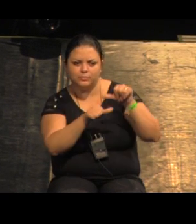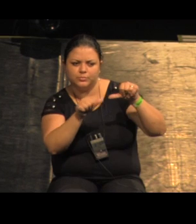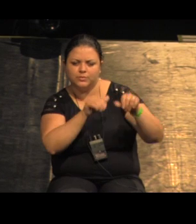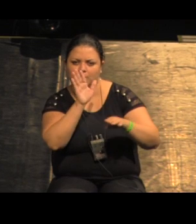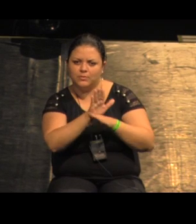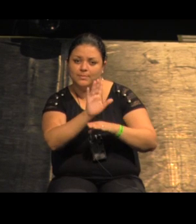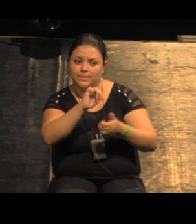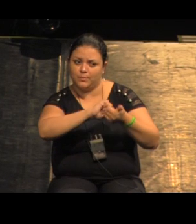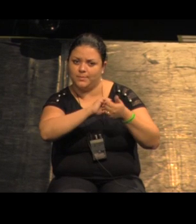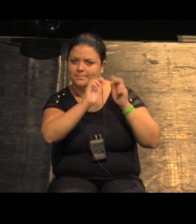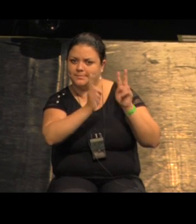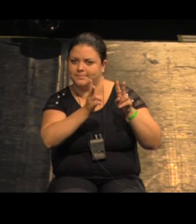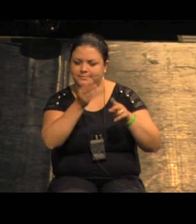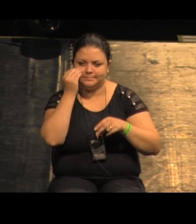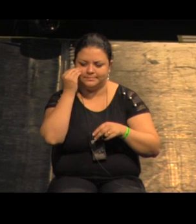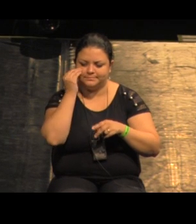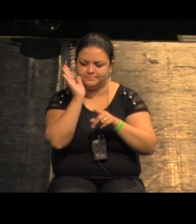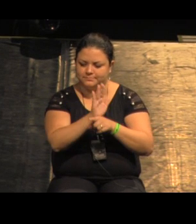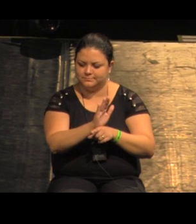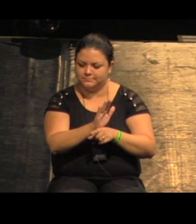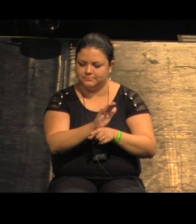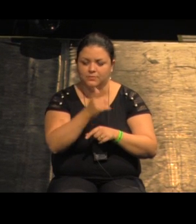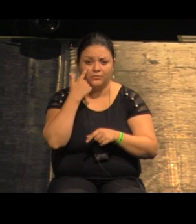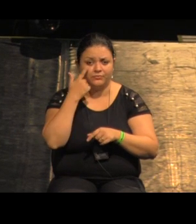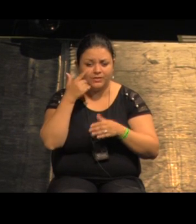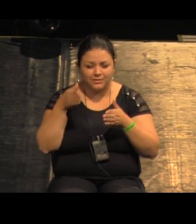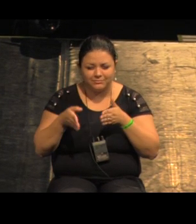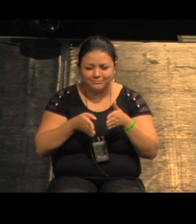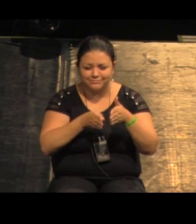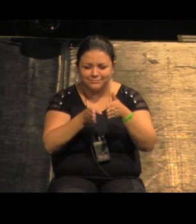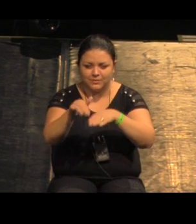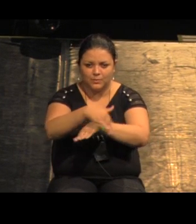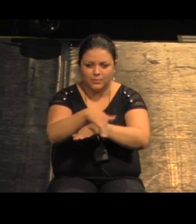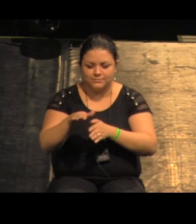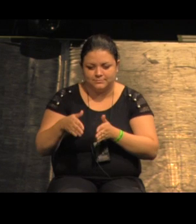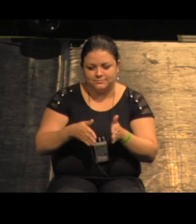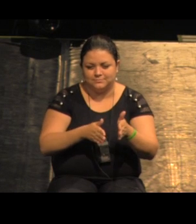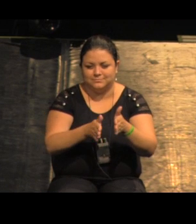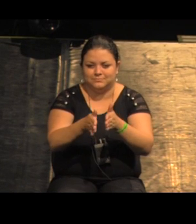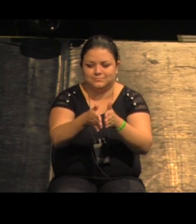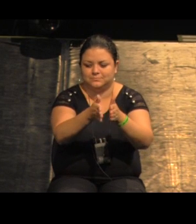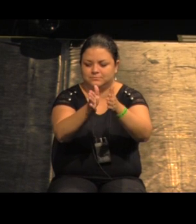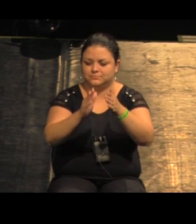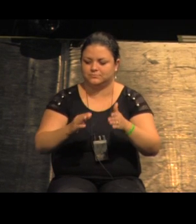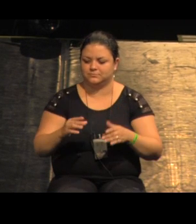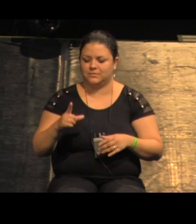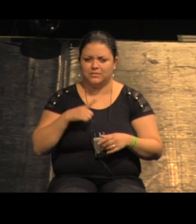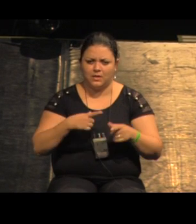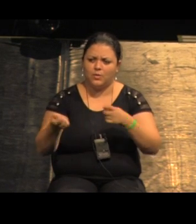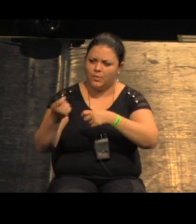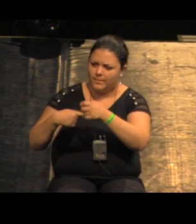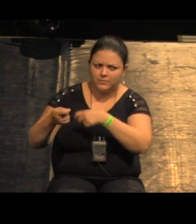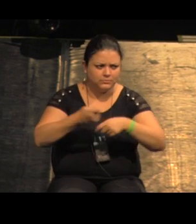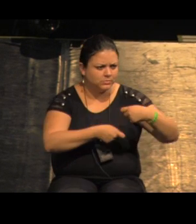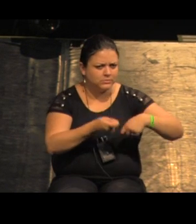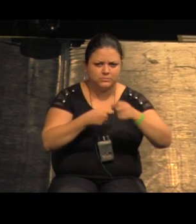importante bom isso é um pouco a situação das favelas veja você vai entrando nas ruelas e tem comércio